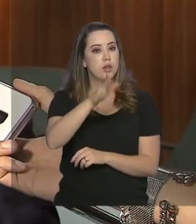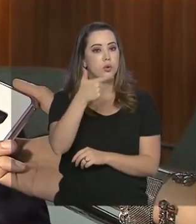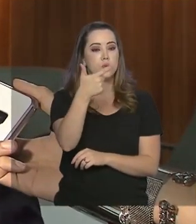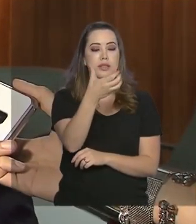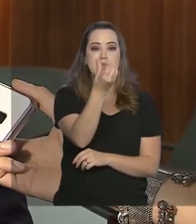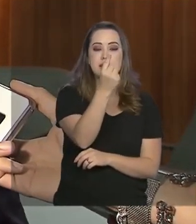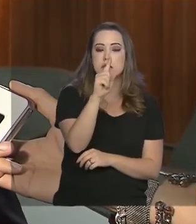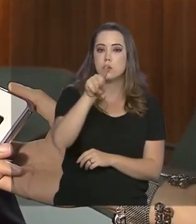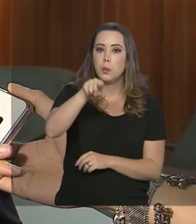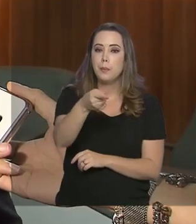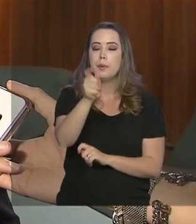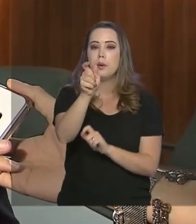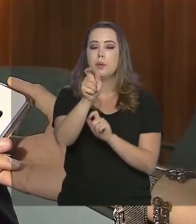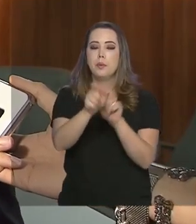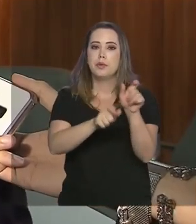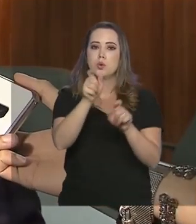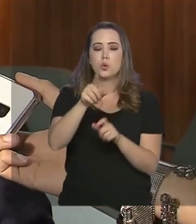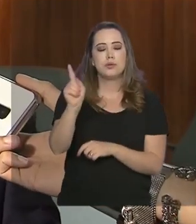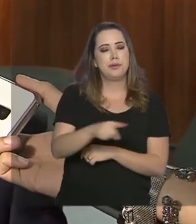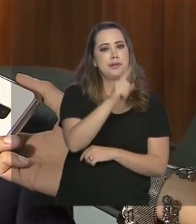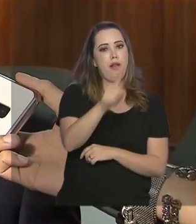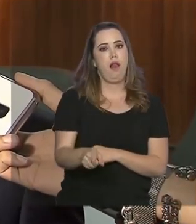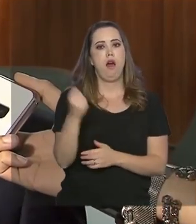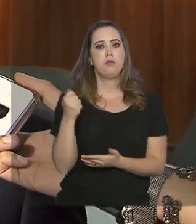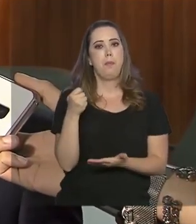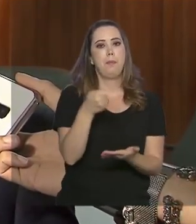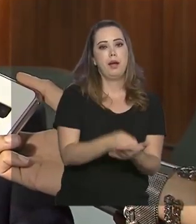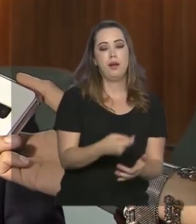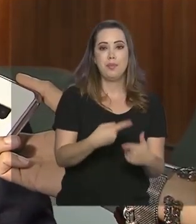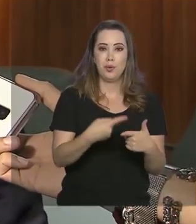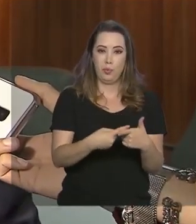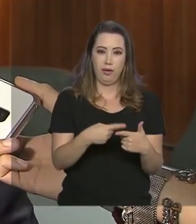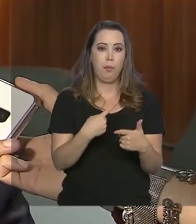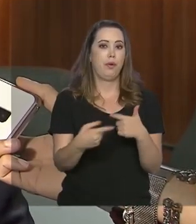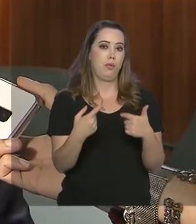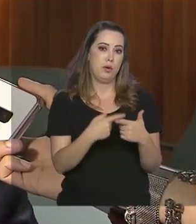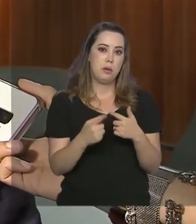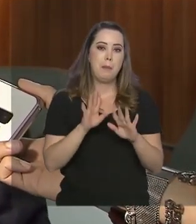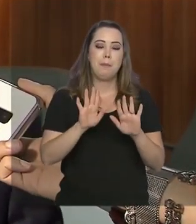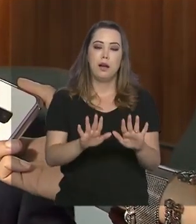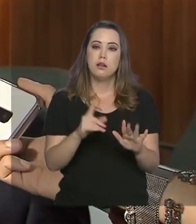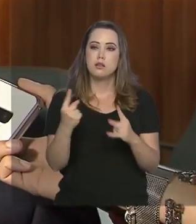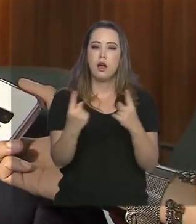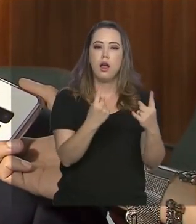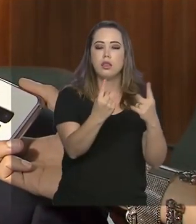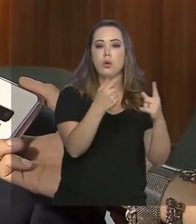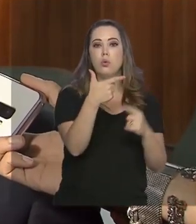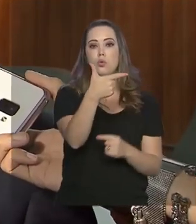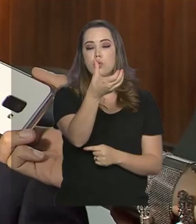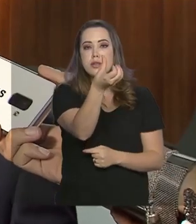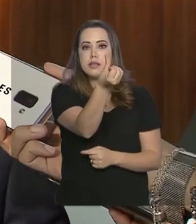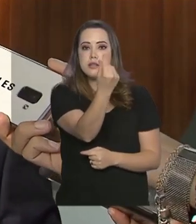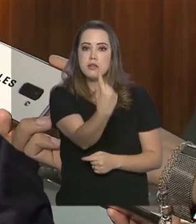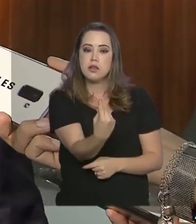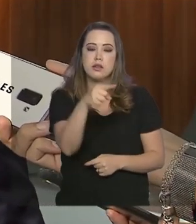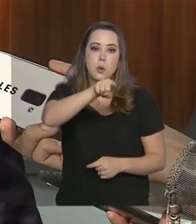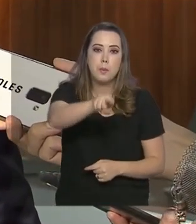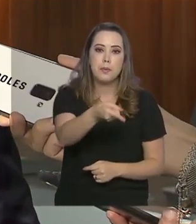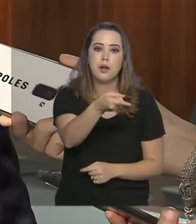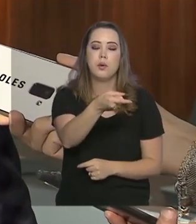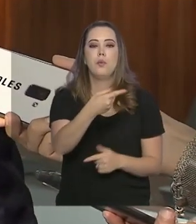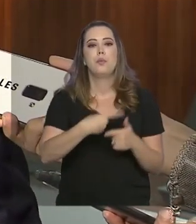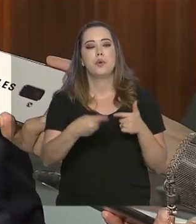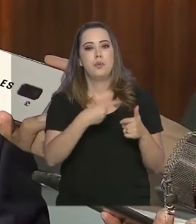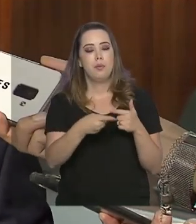de benefícios cessados por irregularidades, mas cada um desses 261 mil